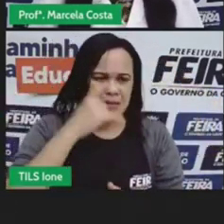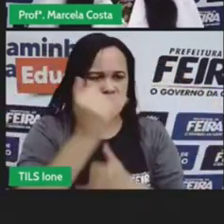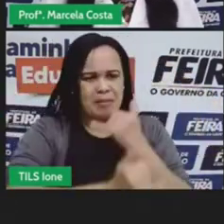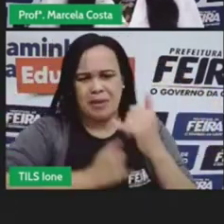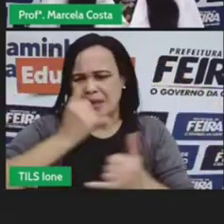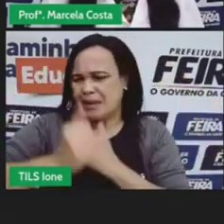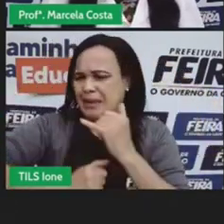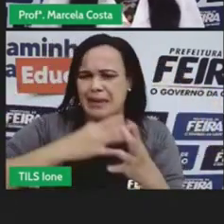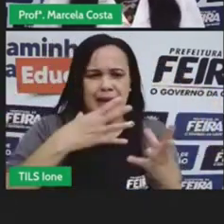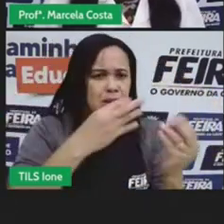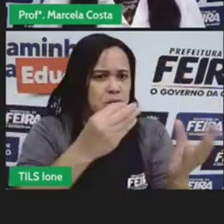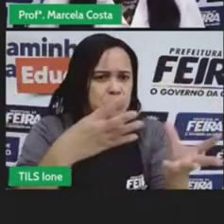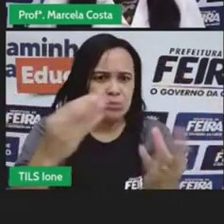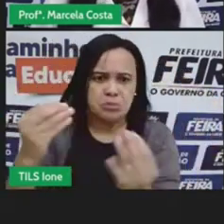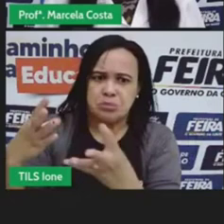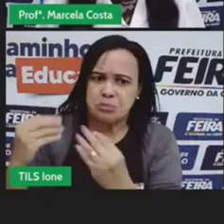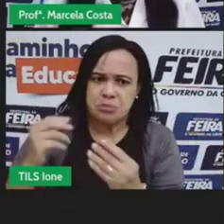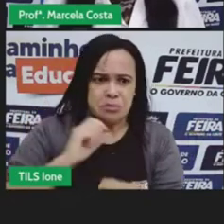diversos